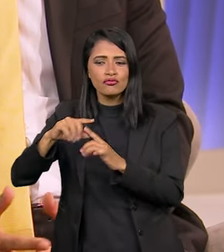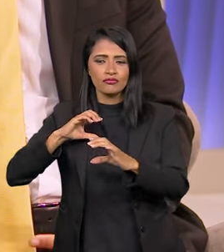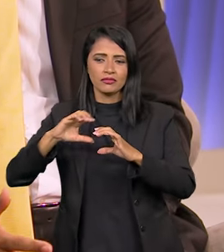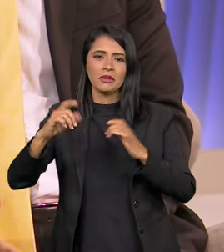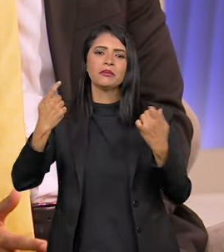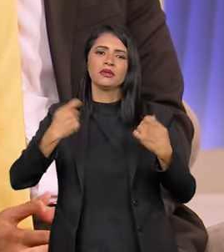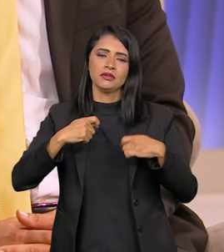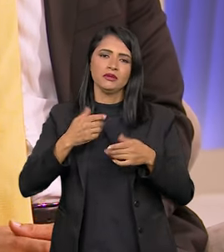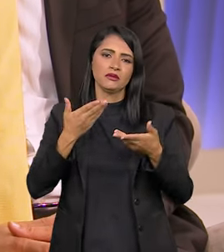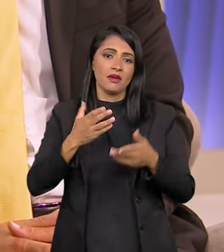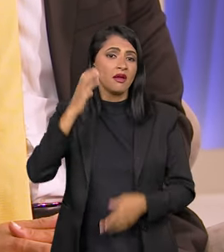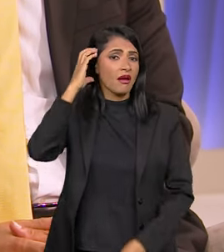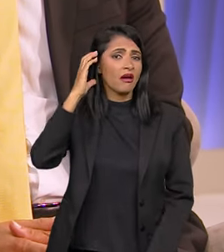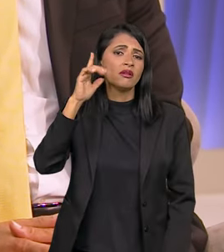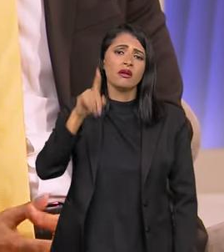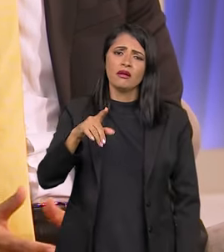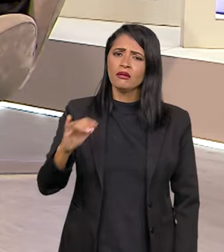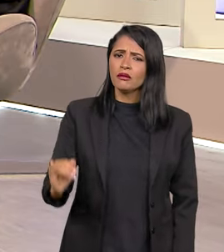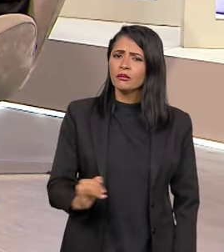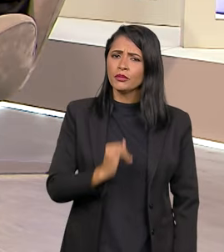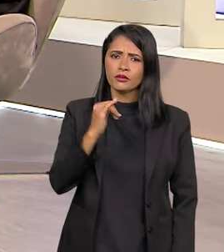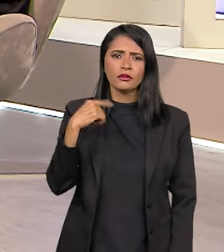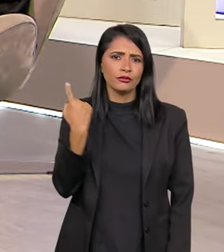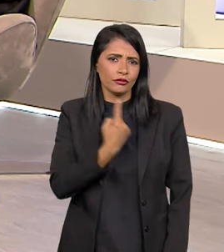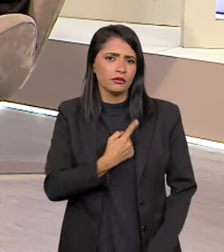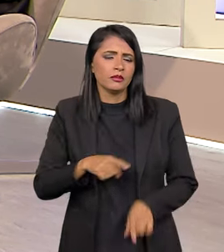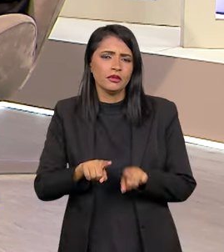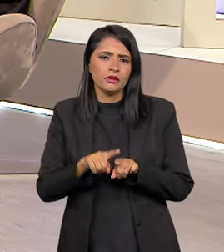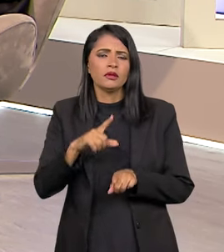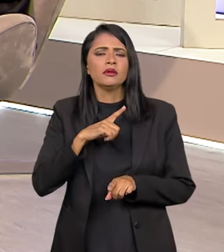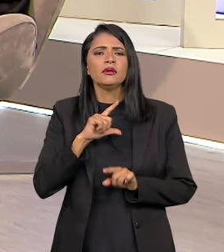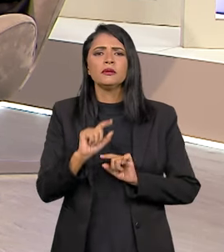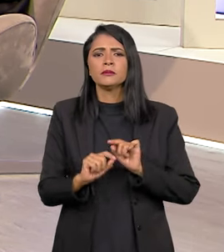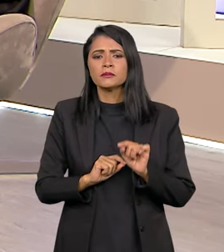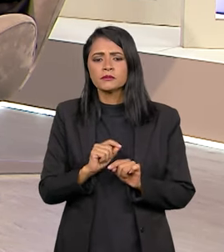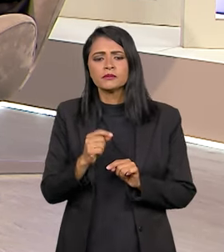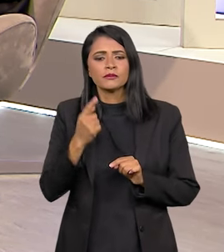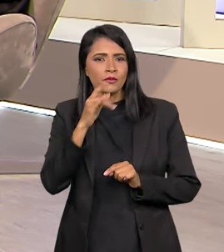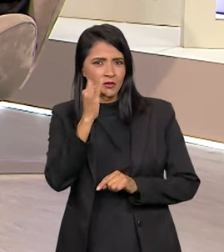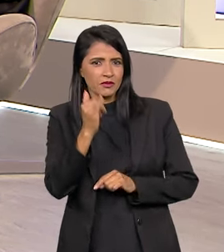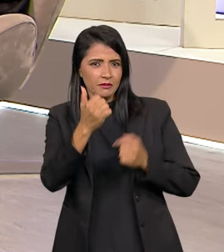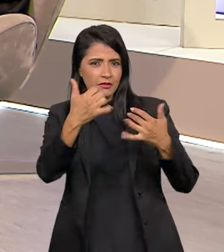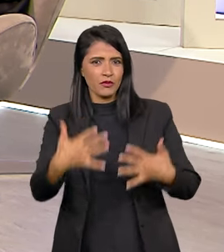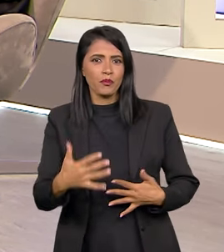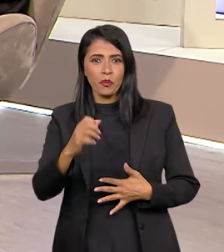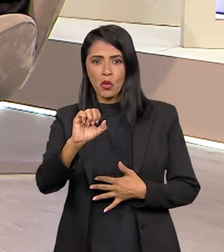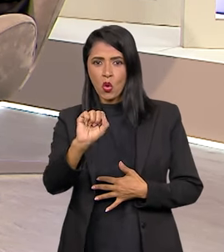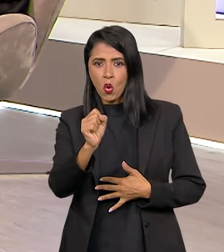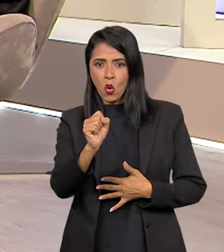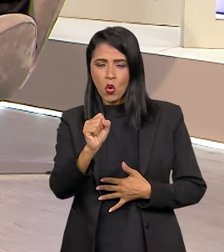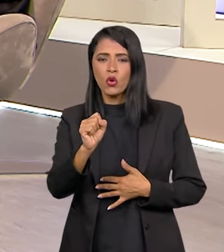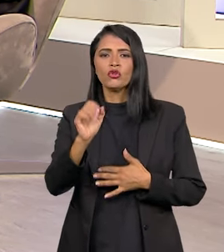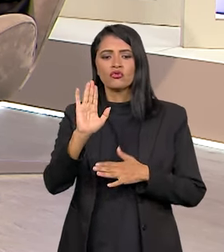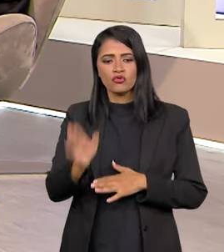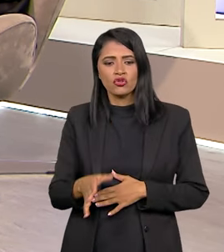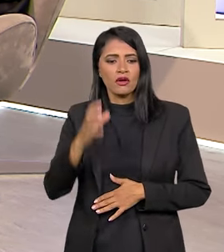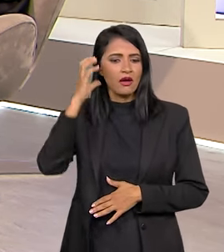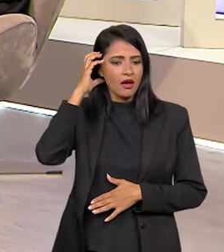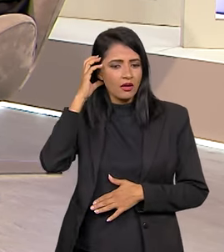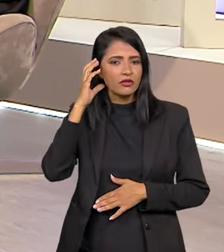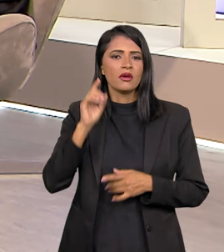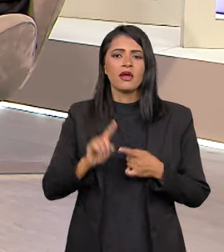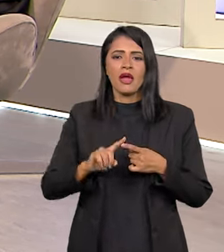modalidades de comunicação. E a rádio é muito importante, né? A gente tem, como você disse, oito rádios,